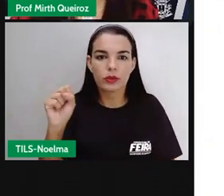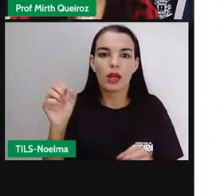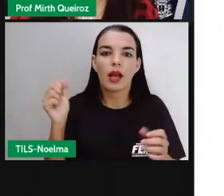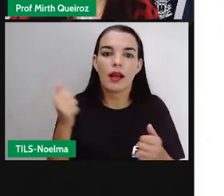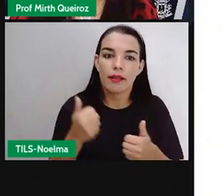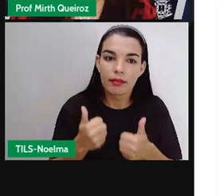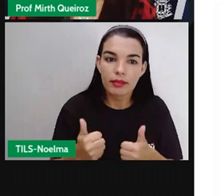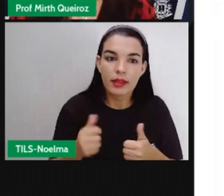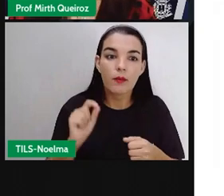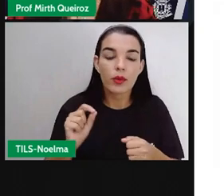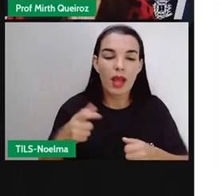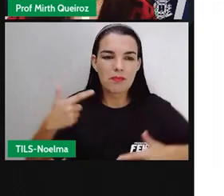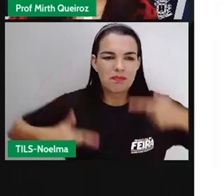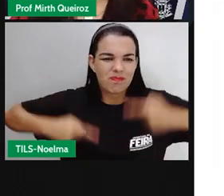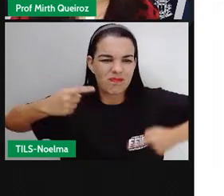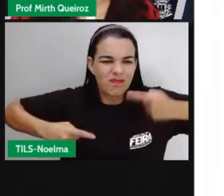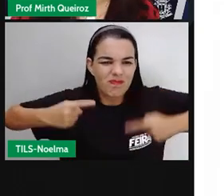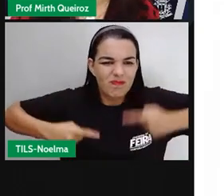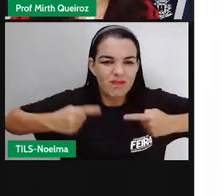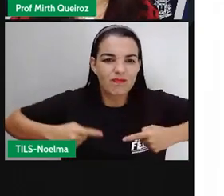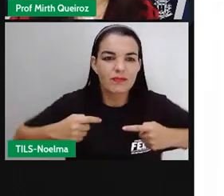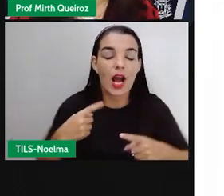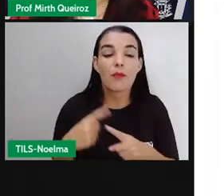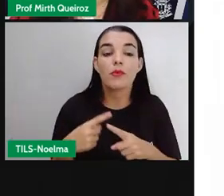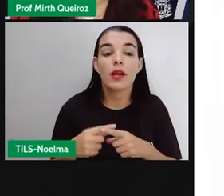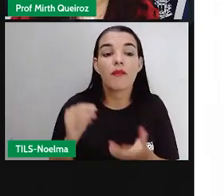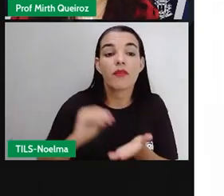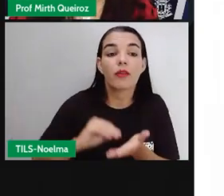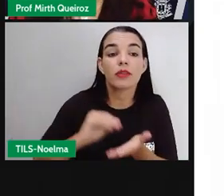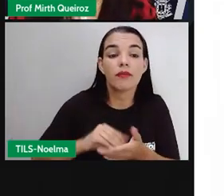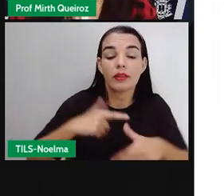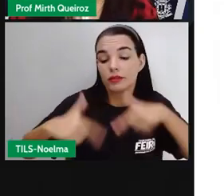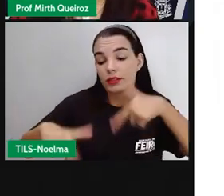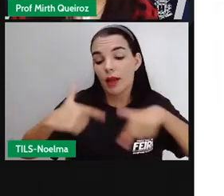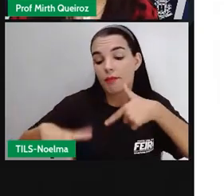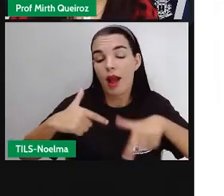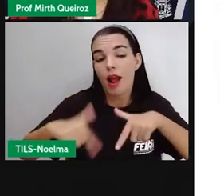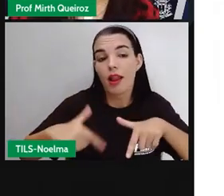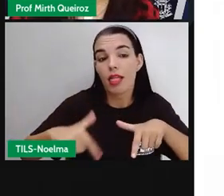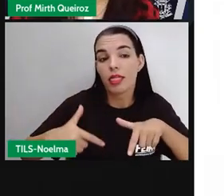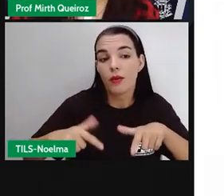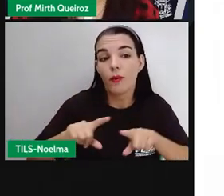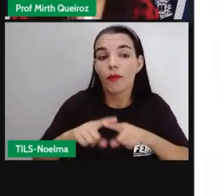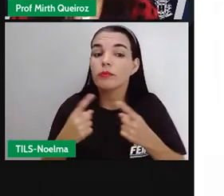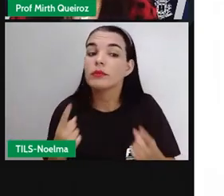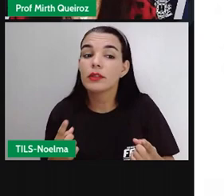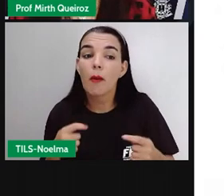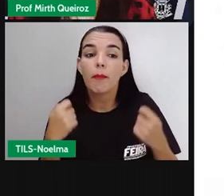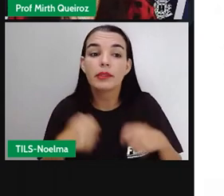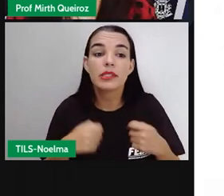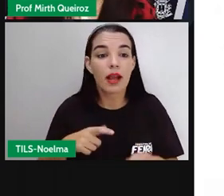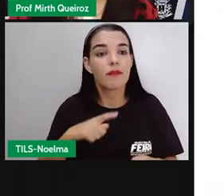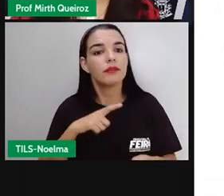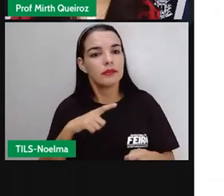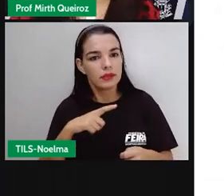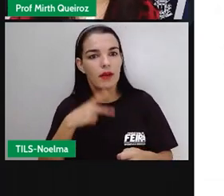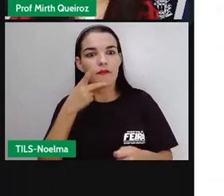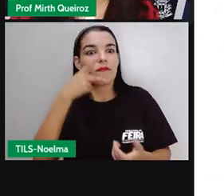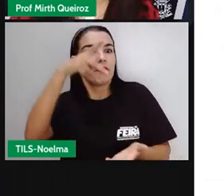do Paraíba, porque se faltava agora mão de obra, já que a Lei Aura, a Lei Áurea, né,